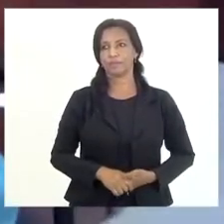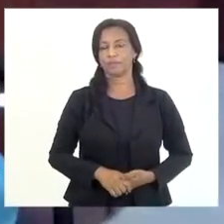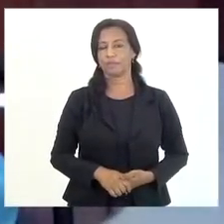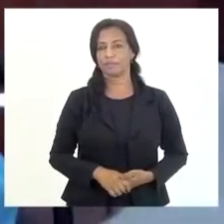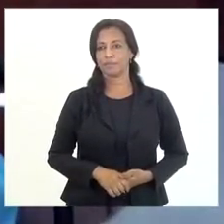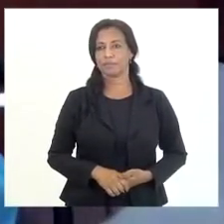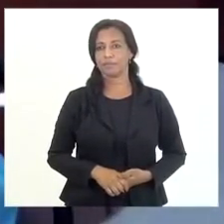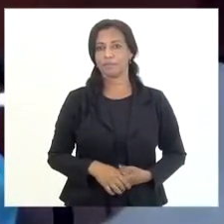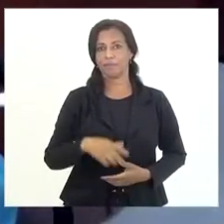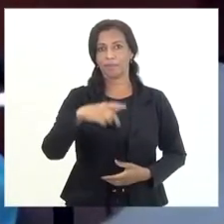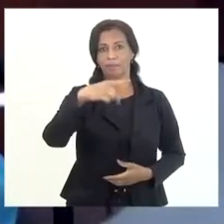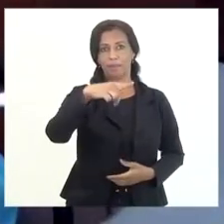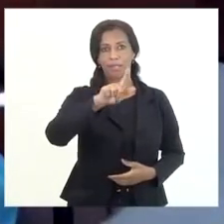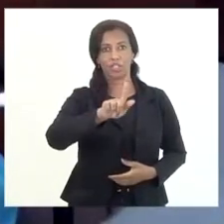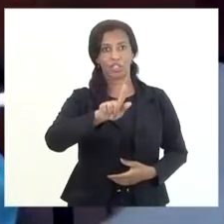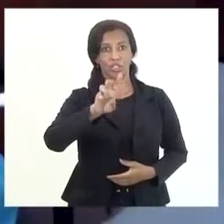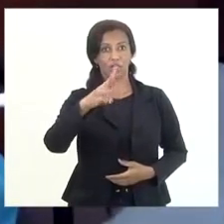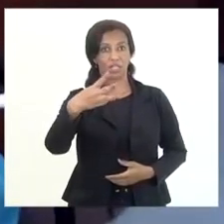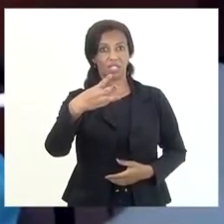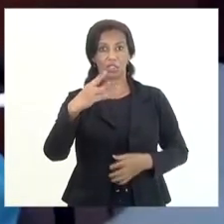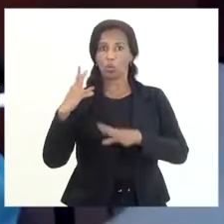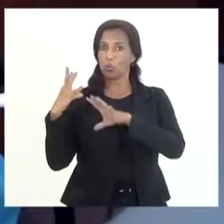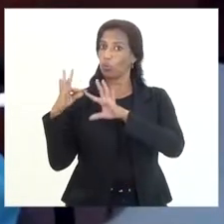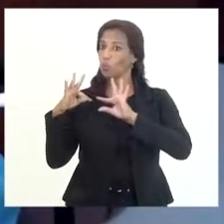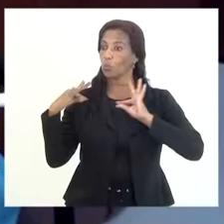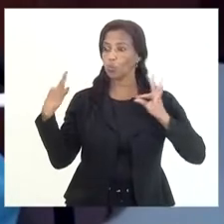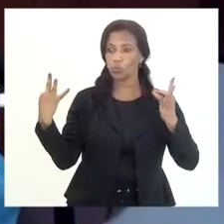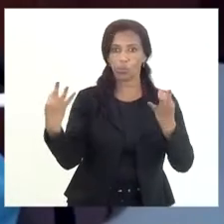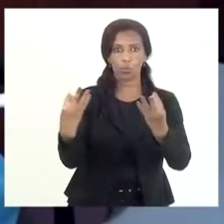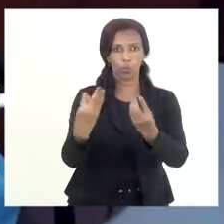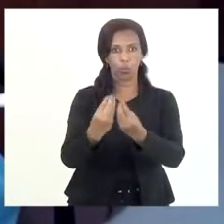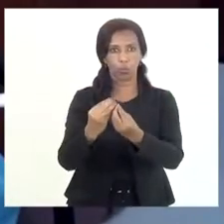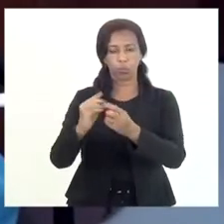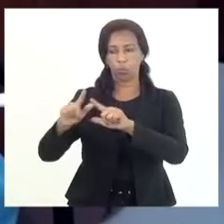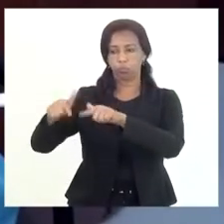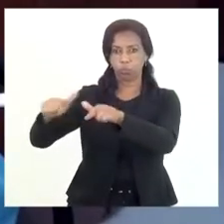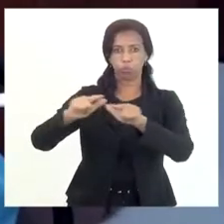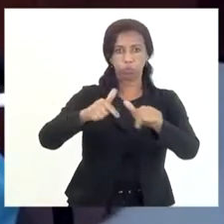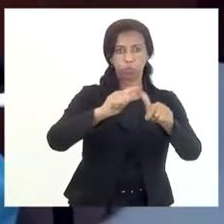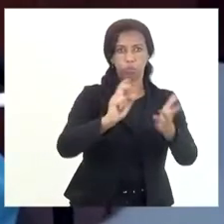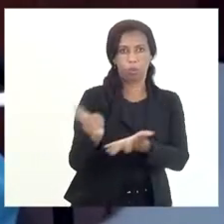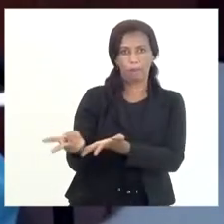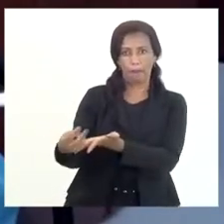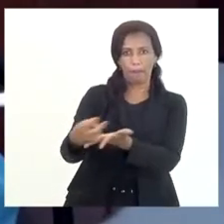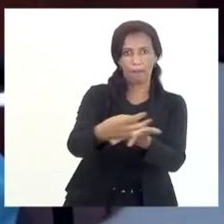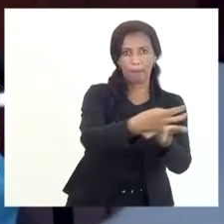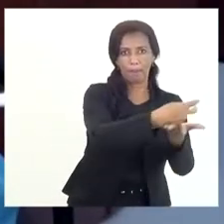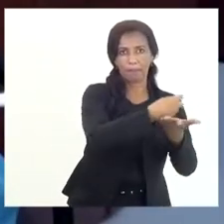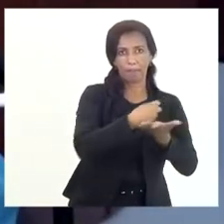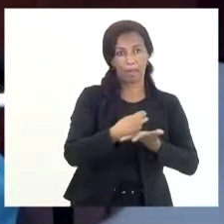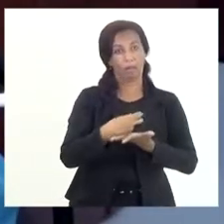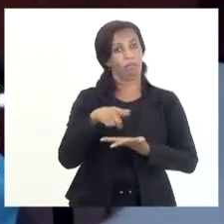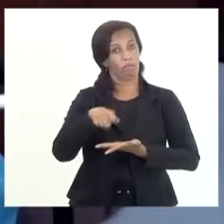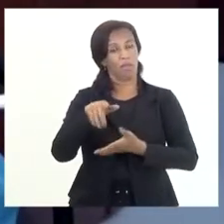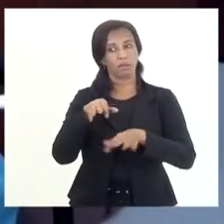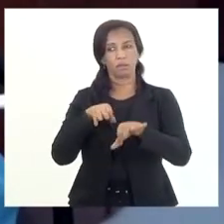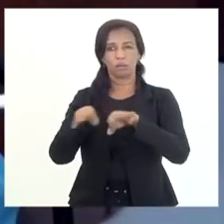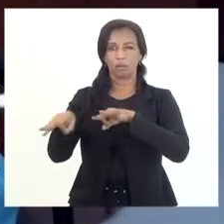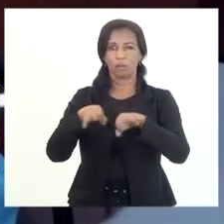A PG-3 pega todas as demais ações tributárias. Eu acho que essa seria uma forma